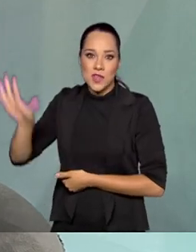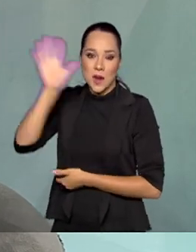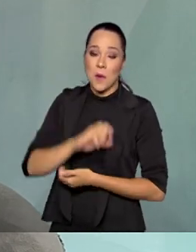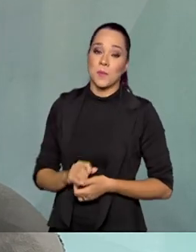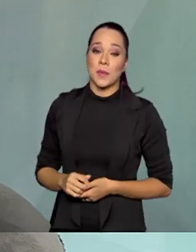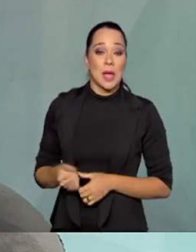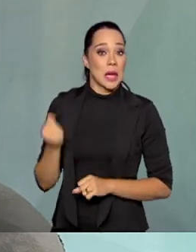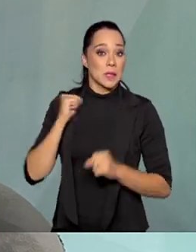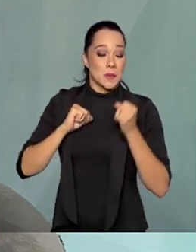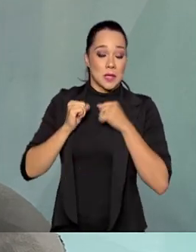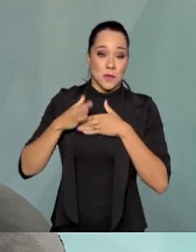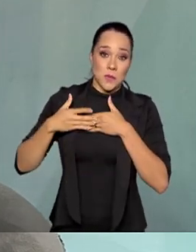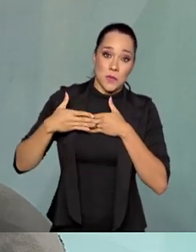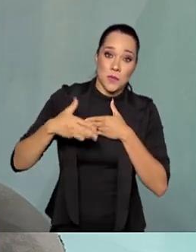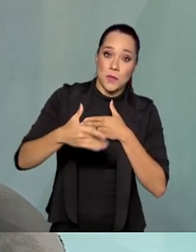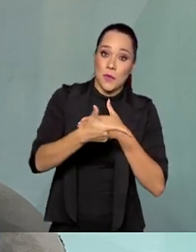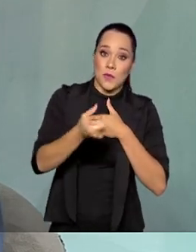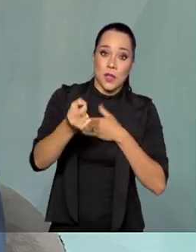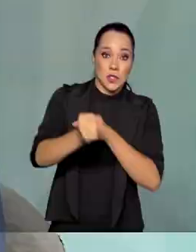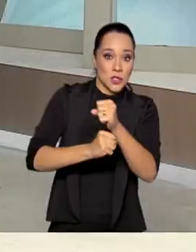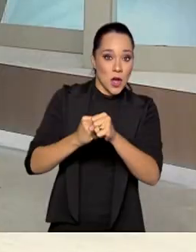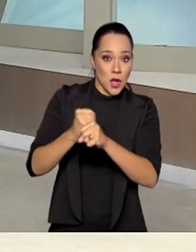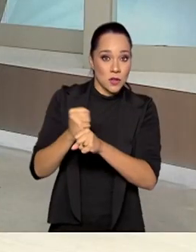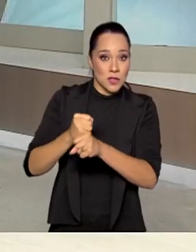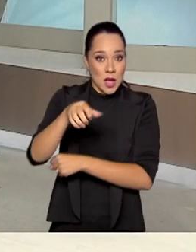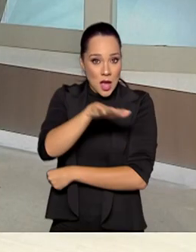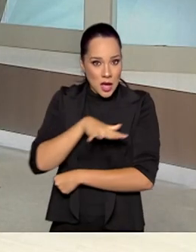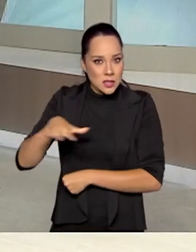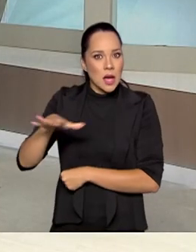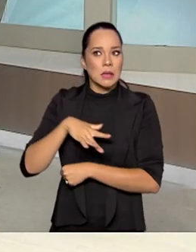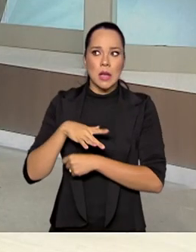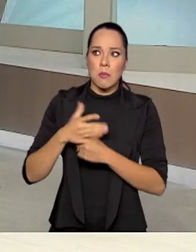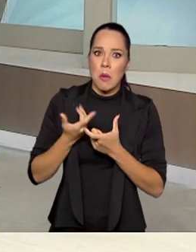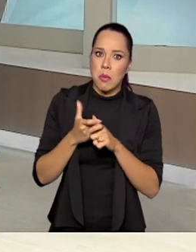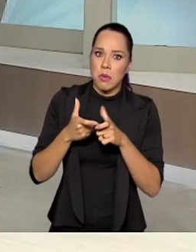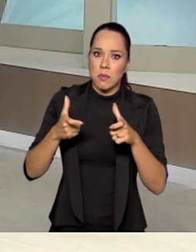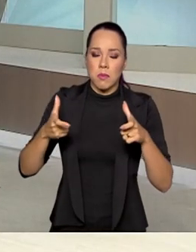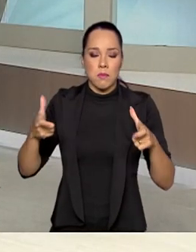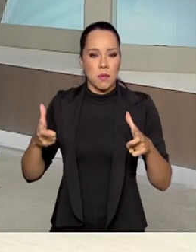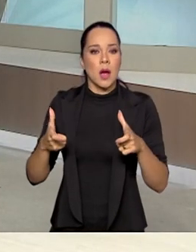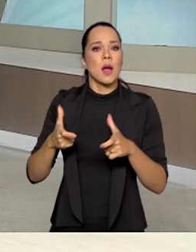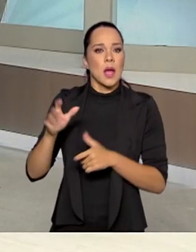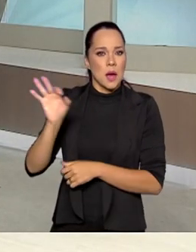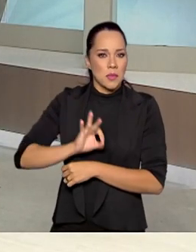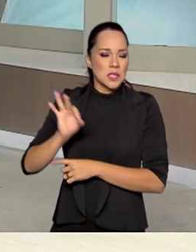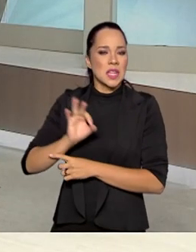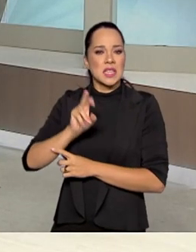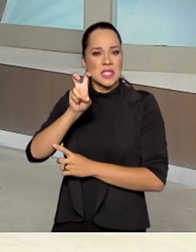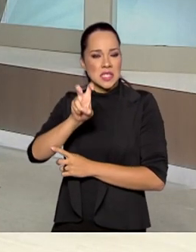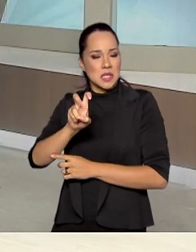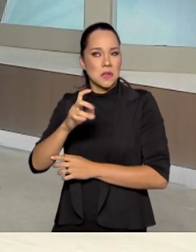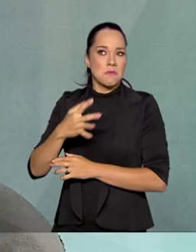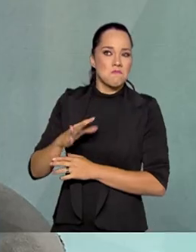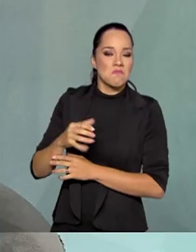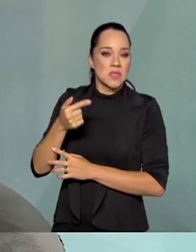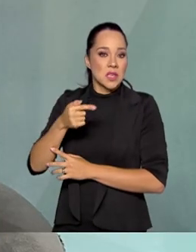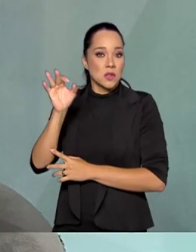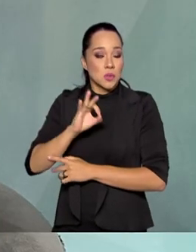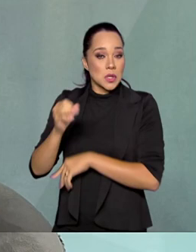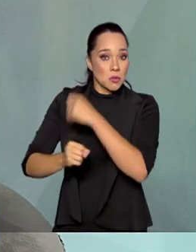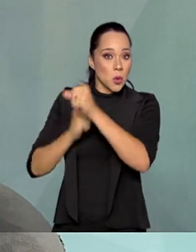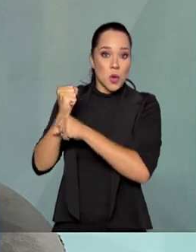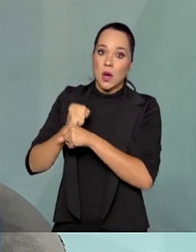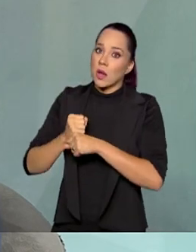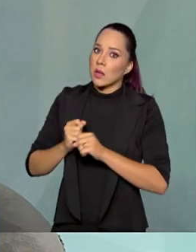perspectiva em 20 anos é de que esse mercado, que tem crescido constantemente a taxas de 5% a 7% ao ano, de forma